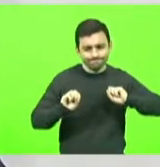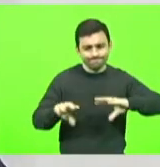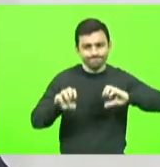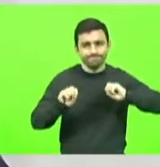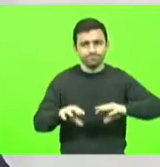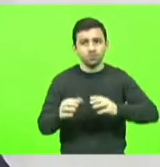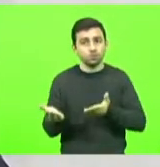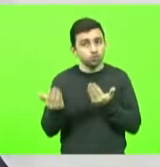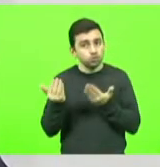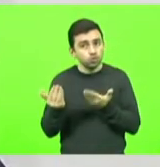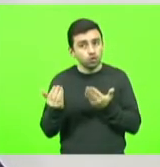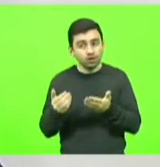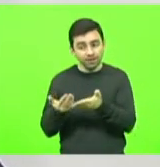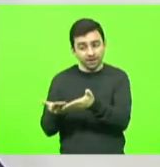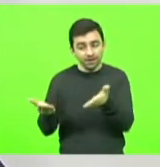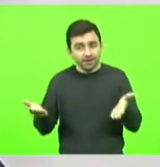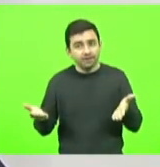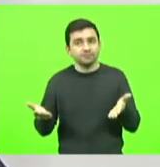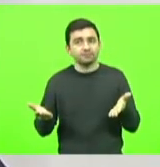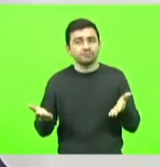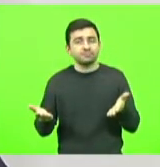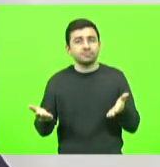a frequentarem